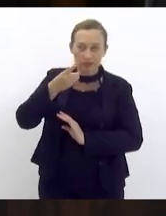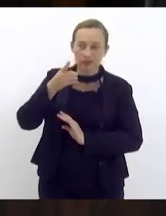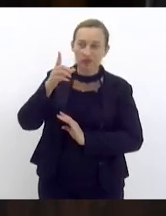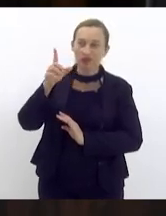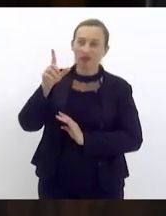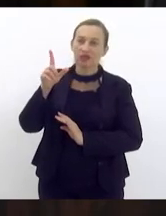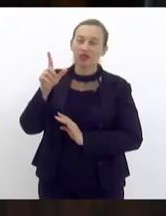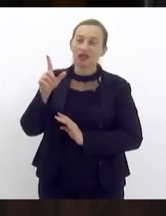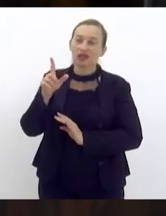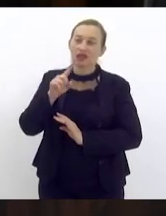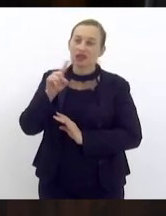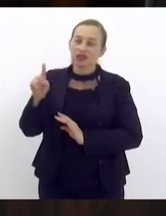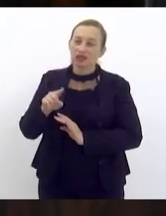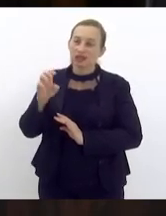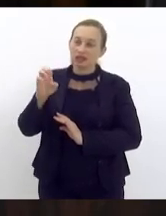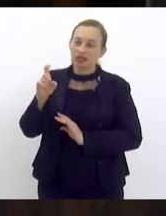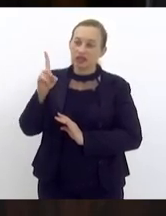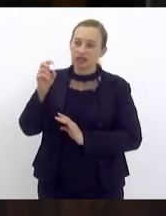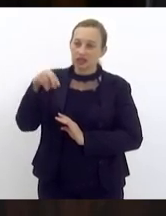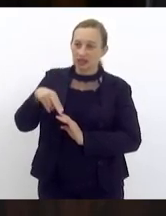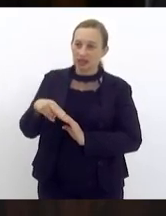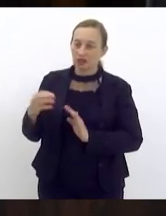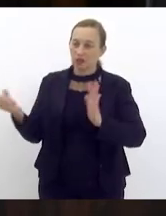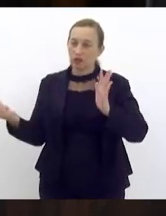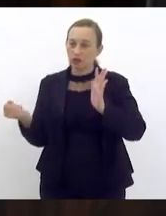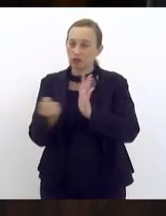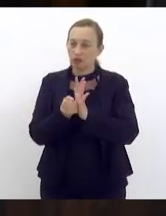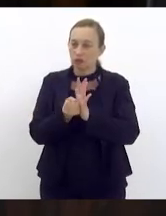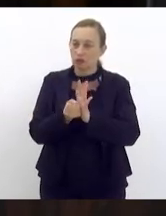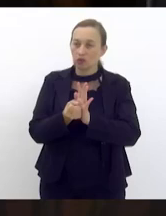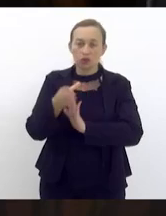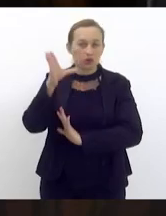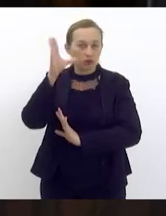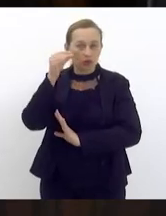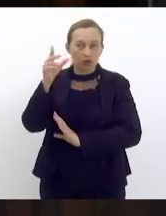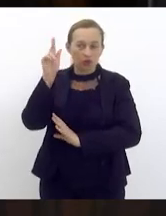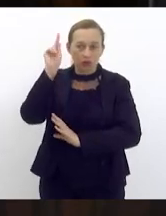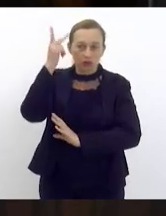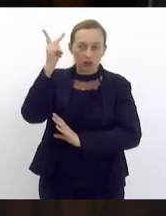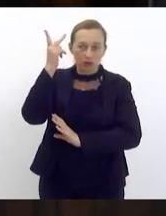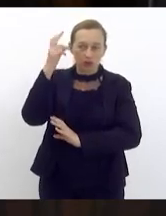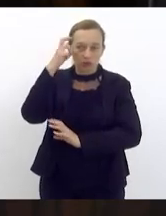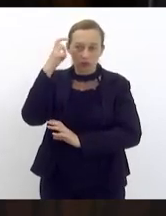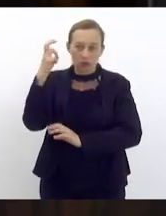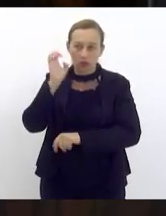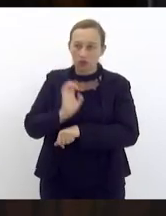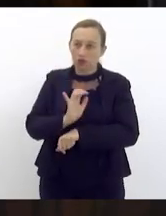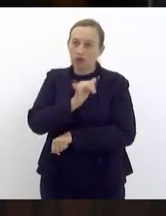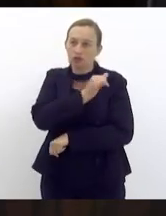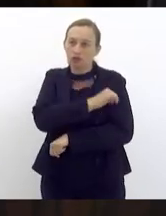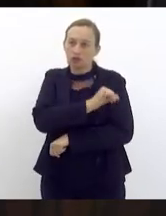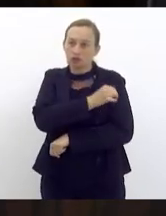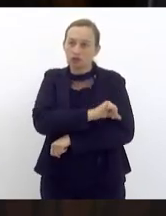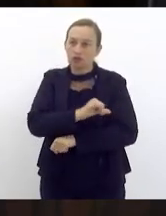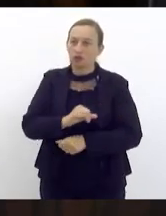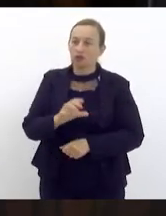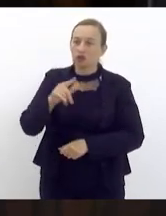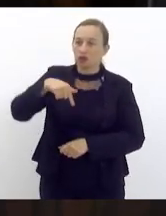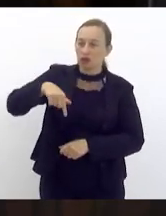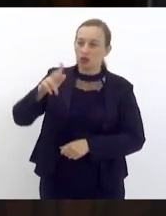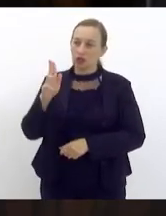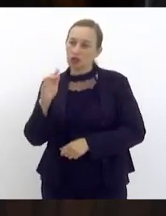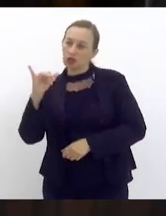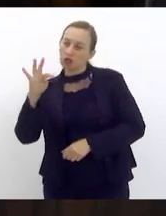que dispõe sobre o tombamento por interesse histórico e cultural do estado do Rio de Janeiro ou quilombo